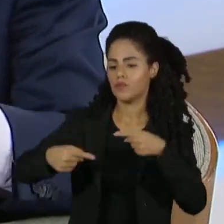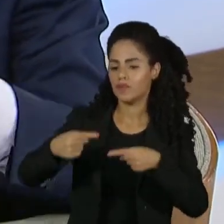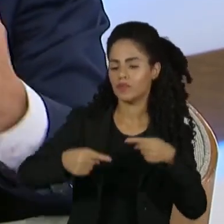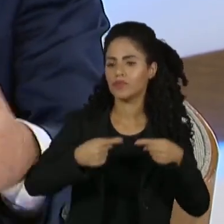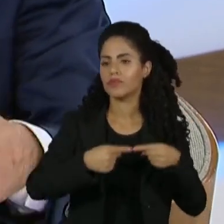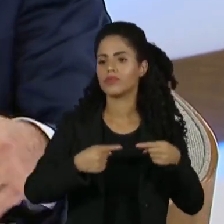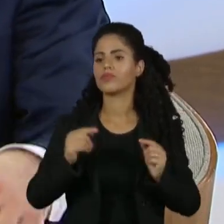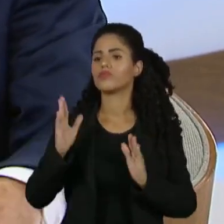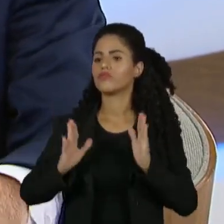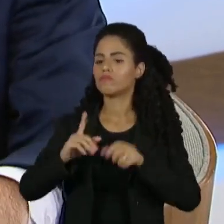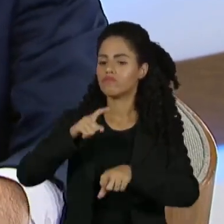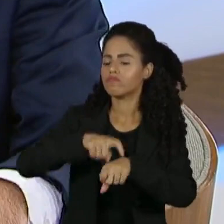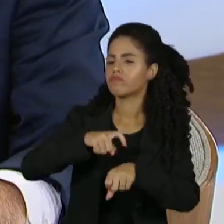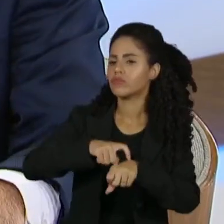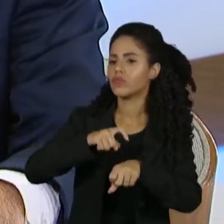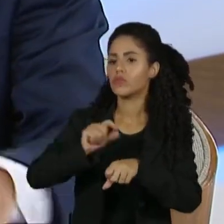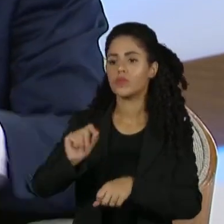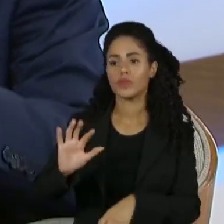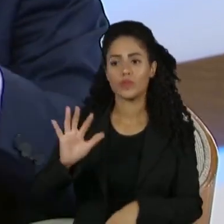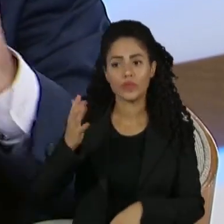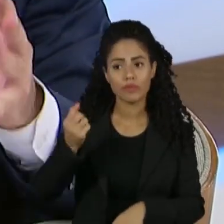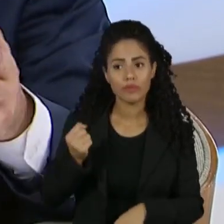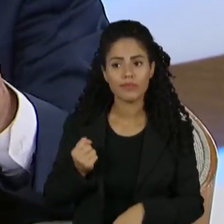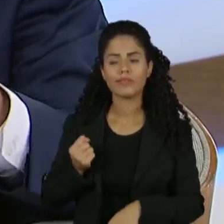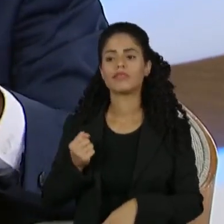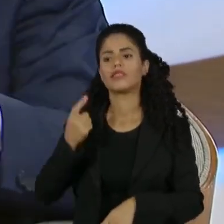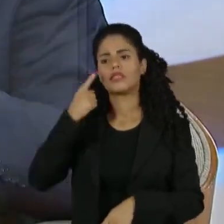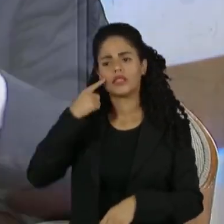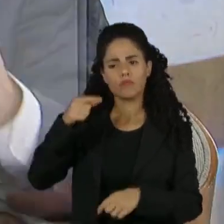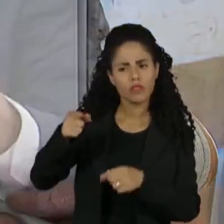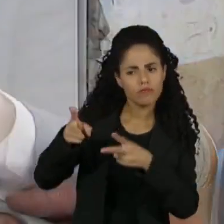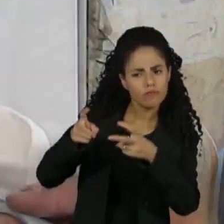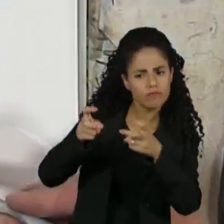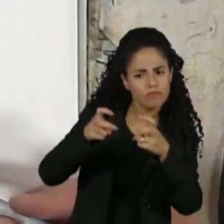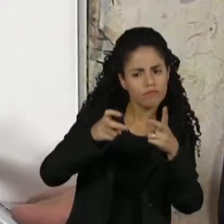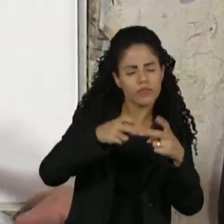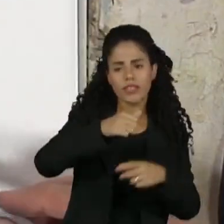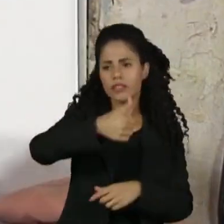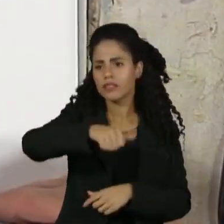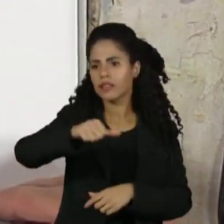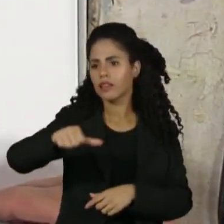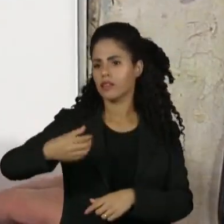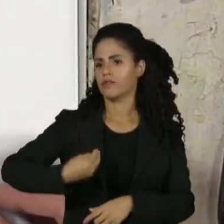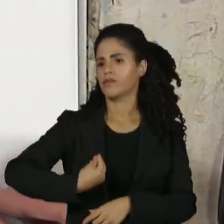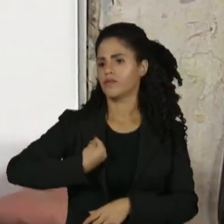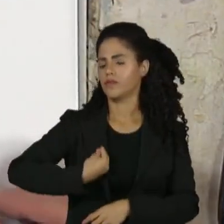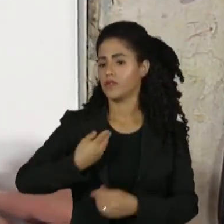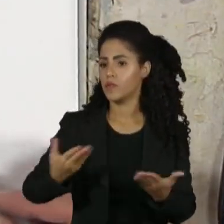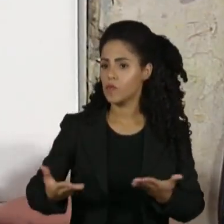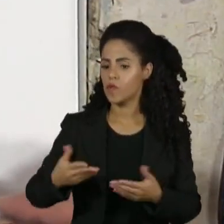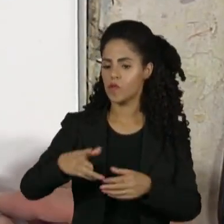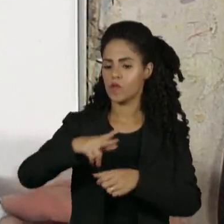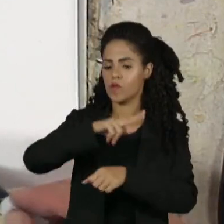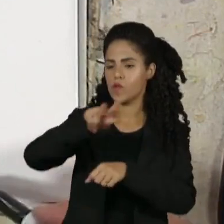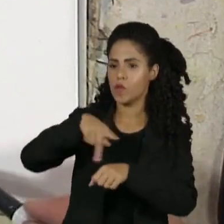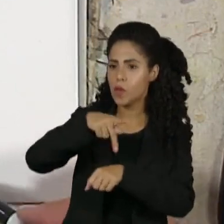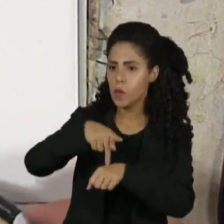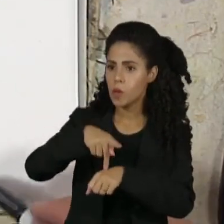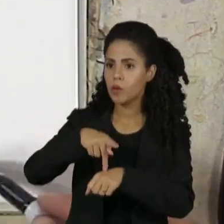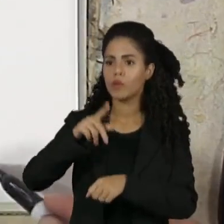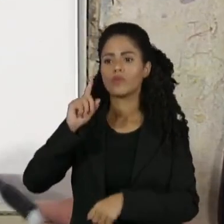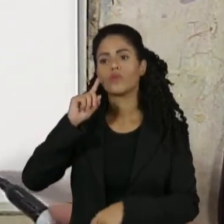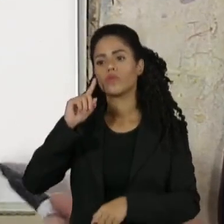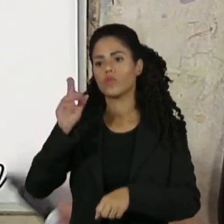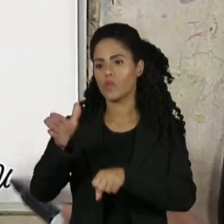do momento, da circunstância, da análise de um cenário que a gente está vivendo. O país não tinha vivido um 8 de